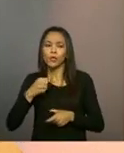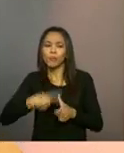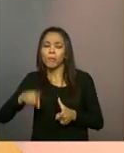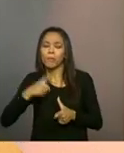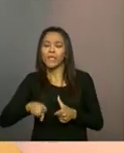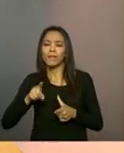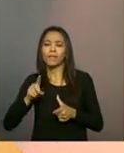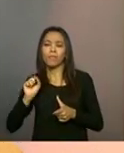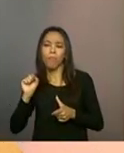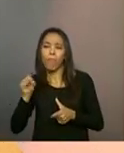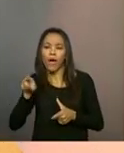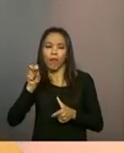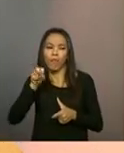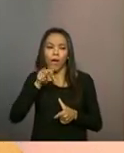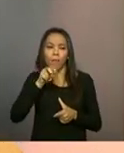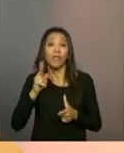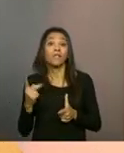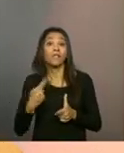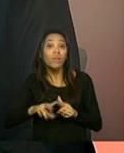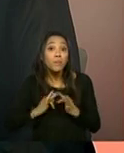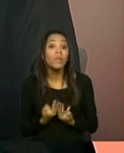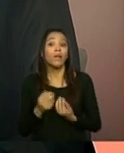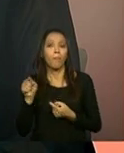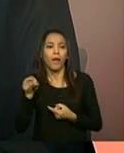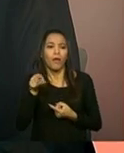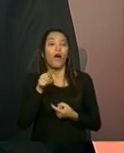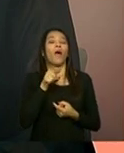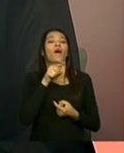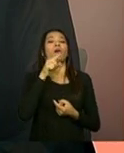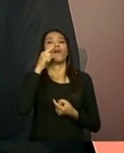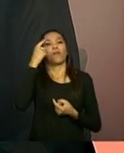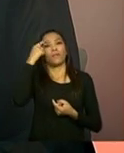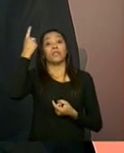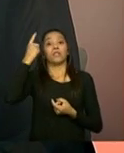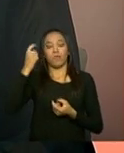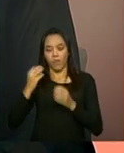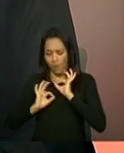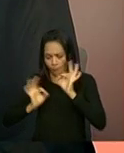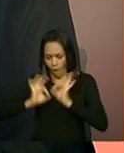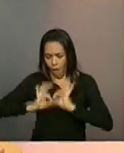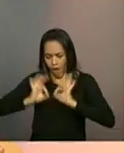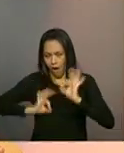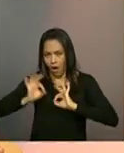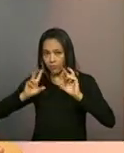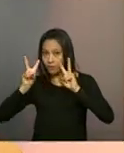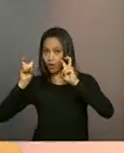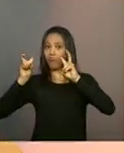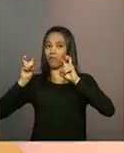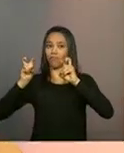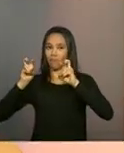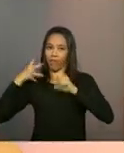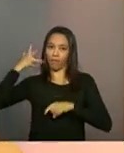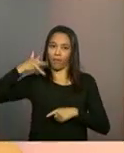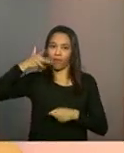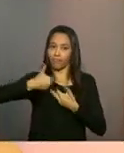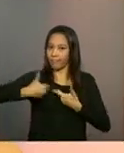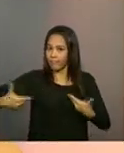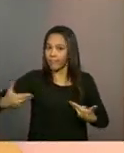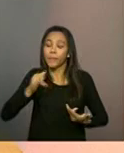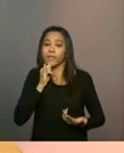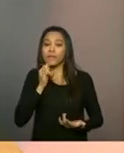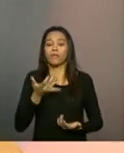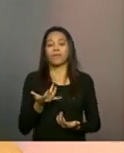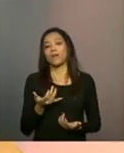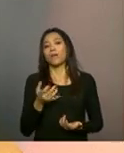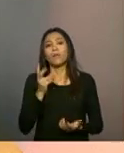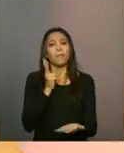identificando formas de mobilizar a população. Aí também tem várias ações de divulgação, então pode divulgar o